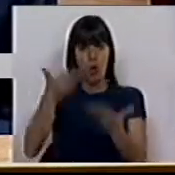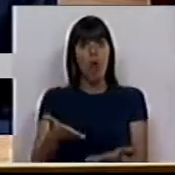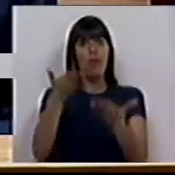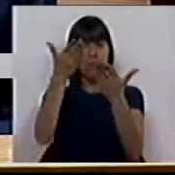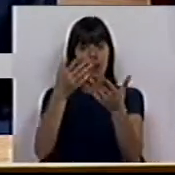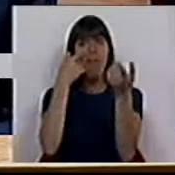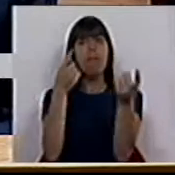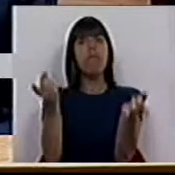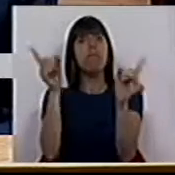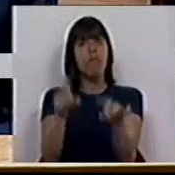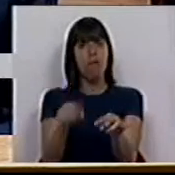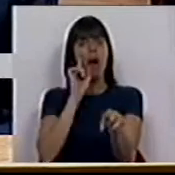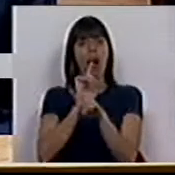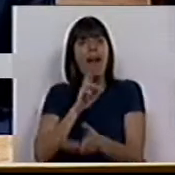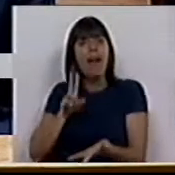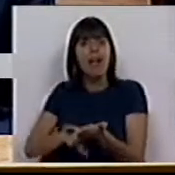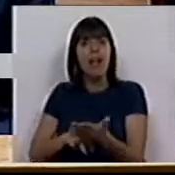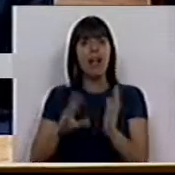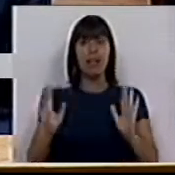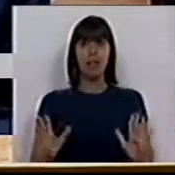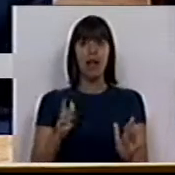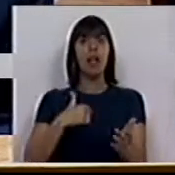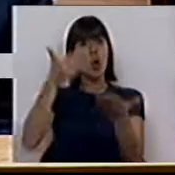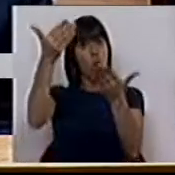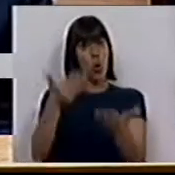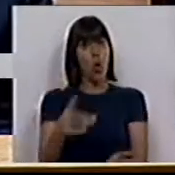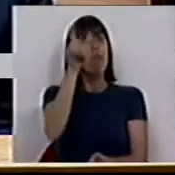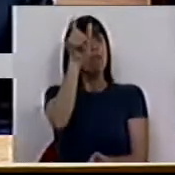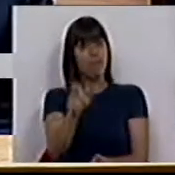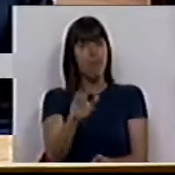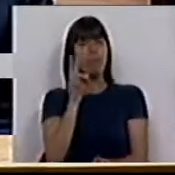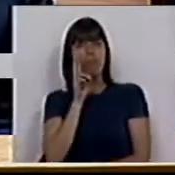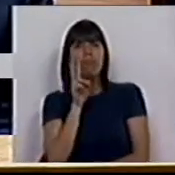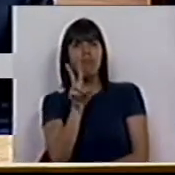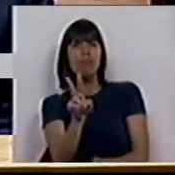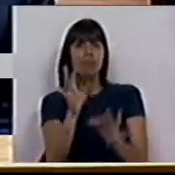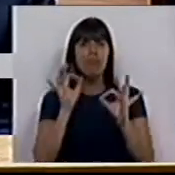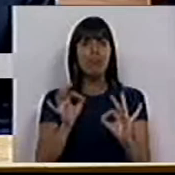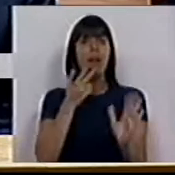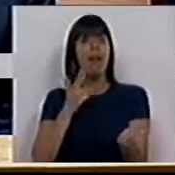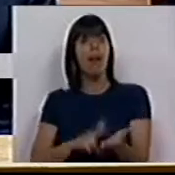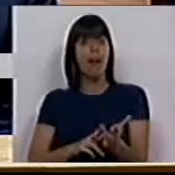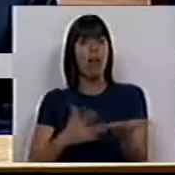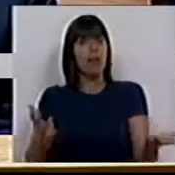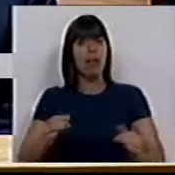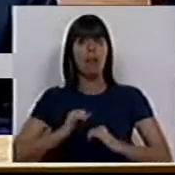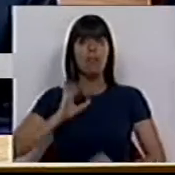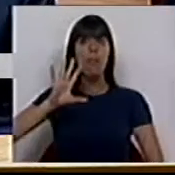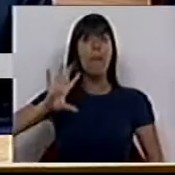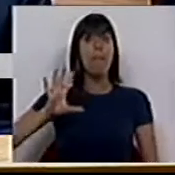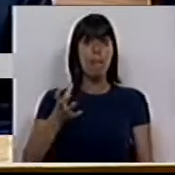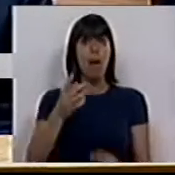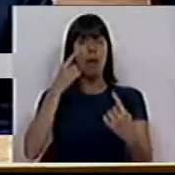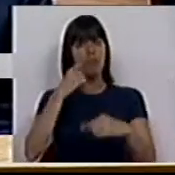-lo a retornar à realidade, quero convidá-lo a observar a realidade do nosso país